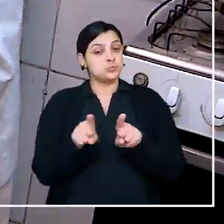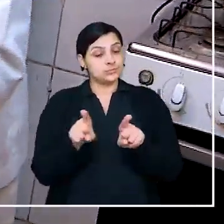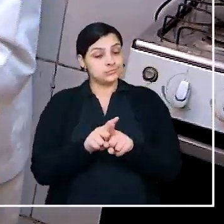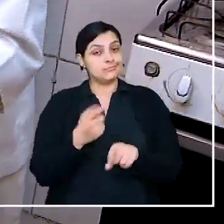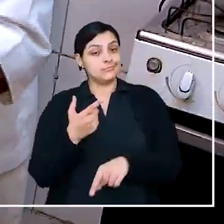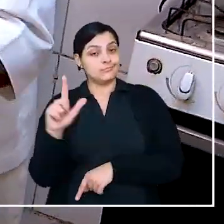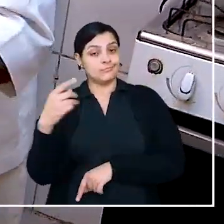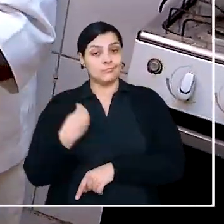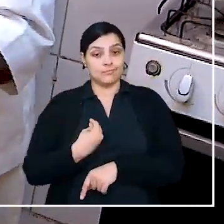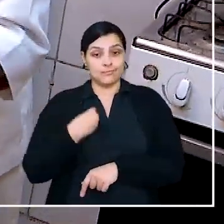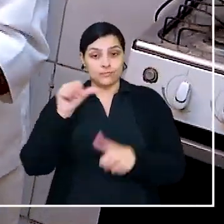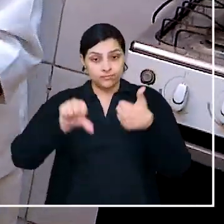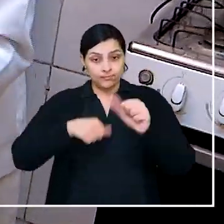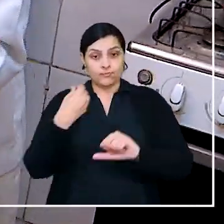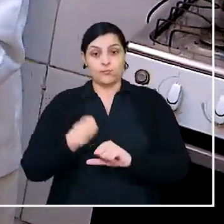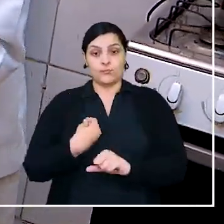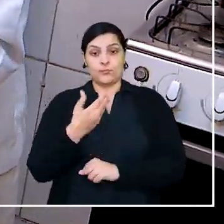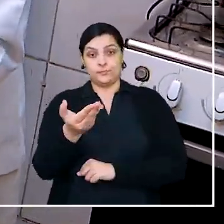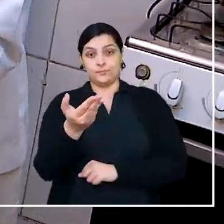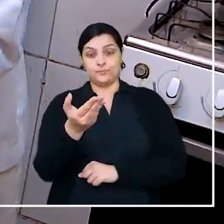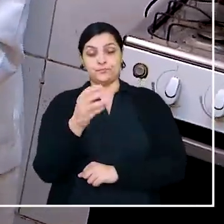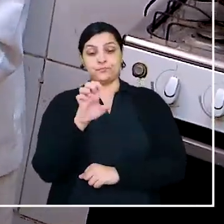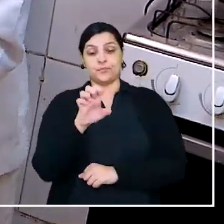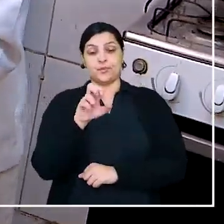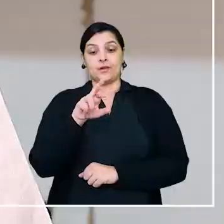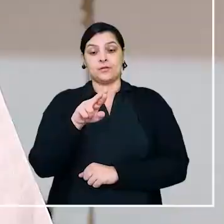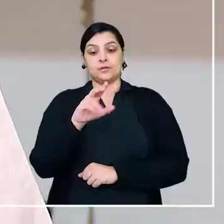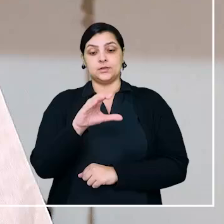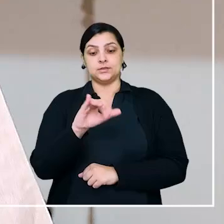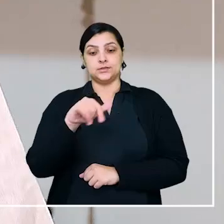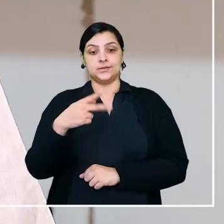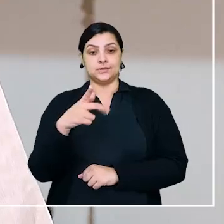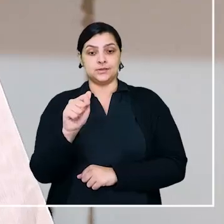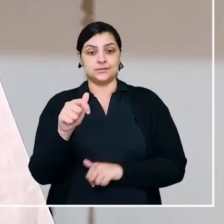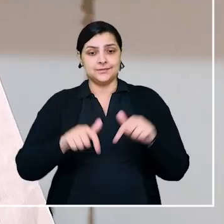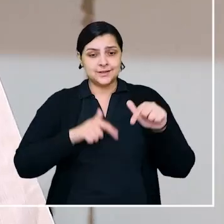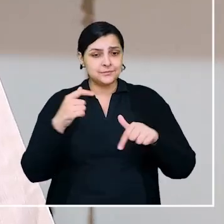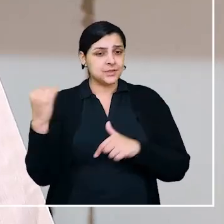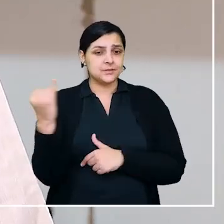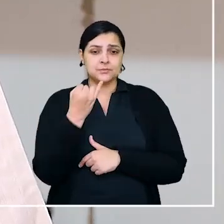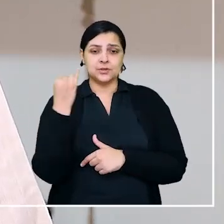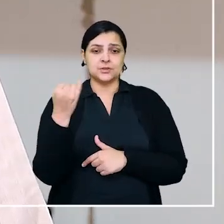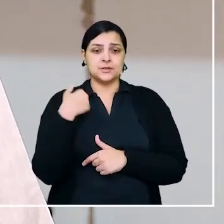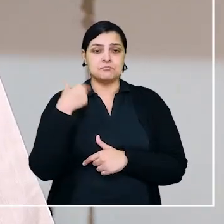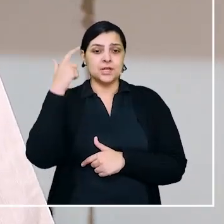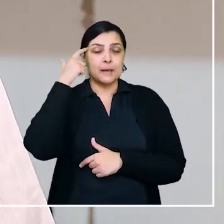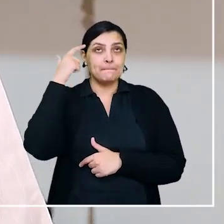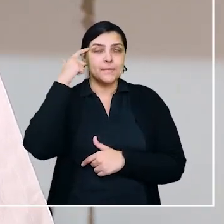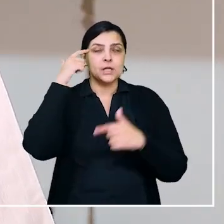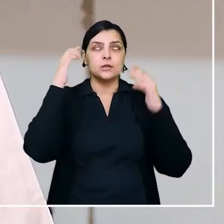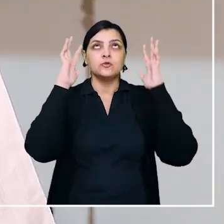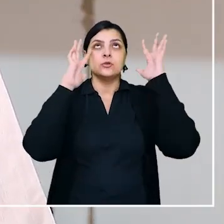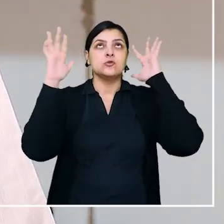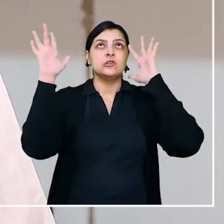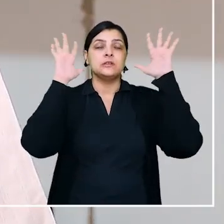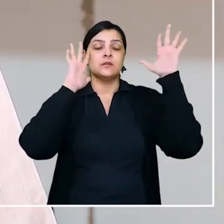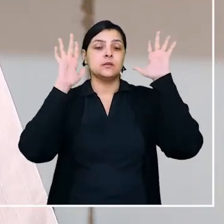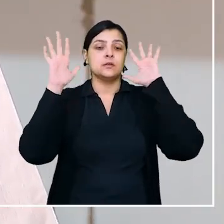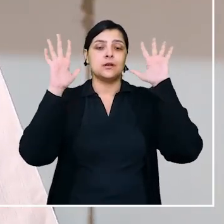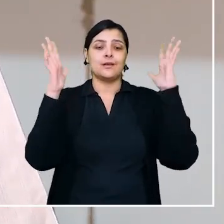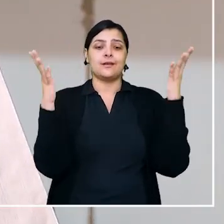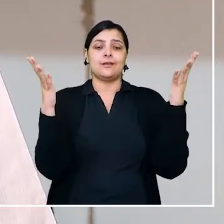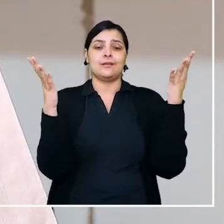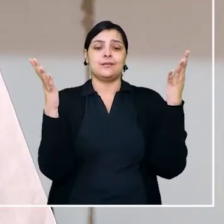microempreendimento transformou foi a da dona Ercília. Olha, o trabalho é importante porque ocupa a minha mente, me distrai.